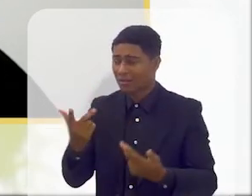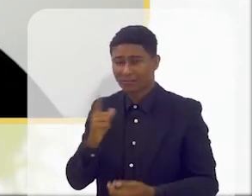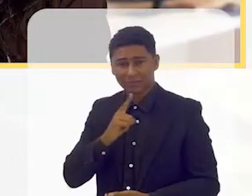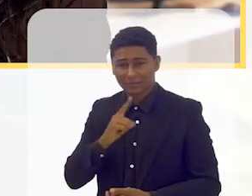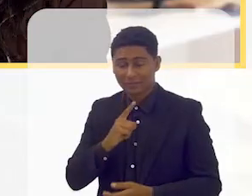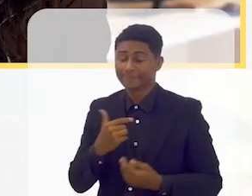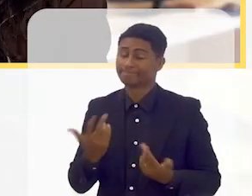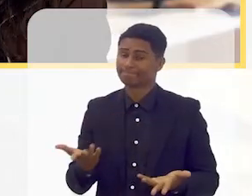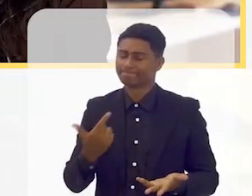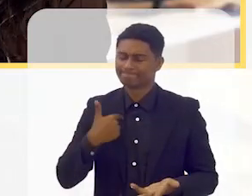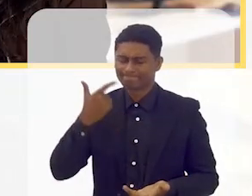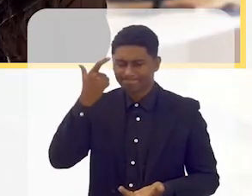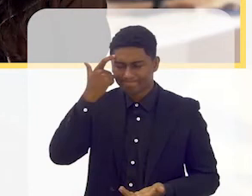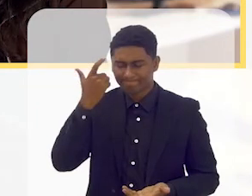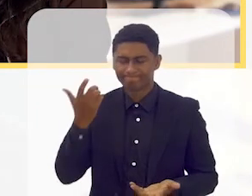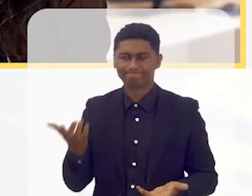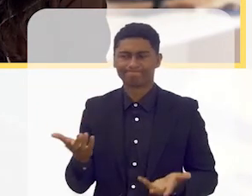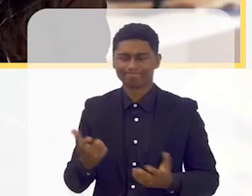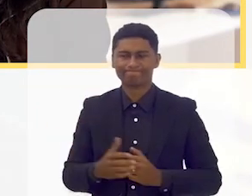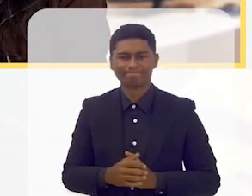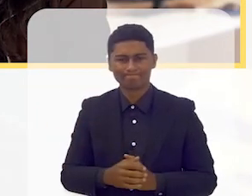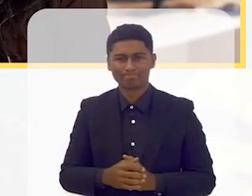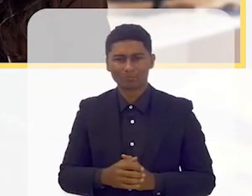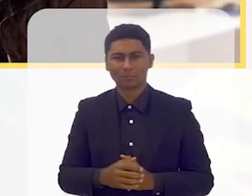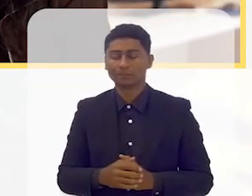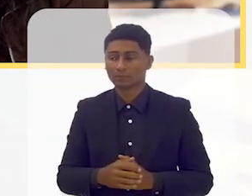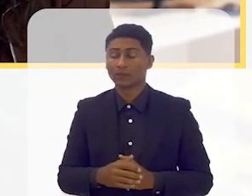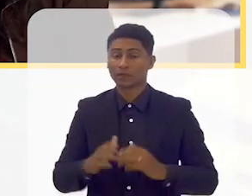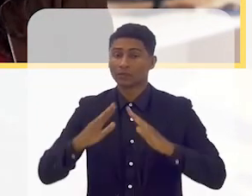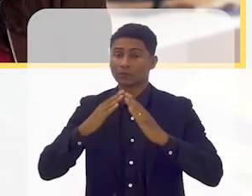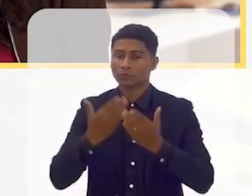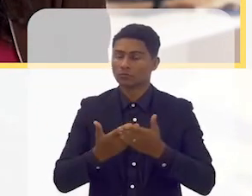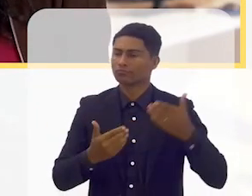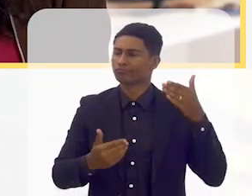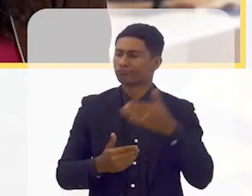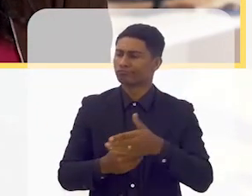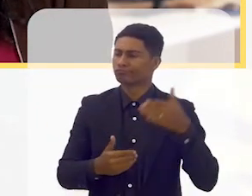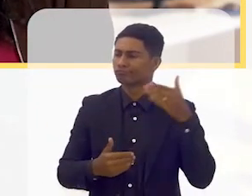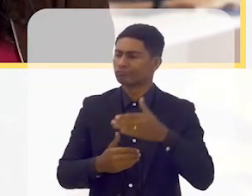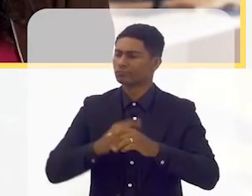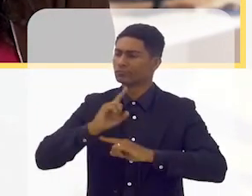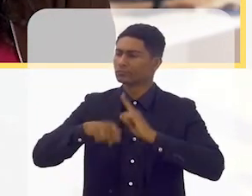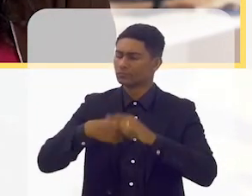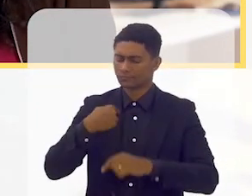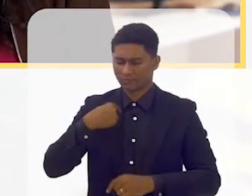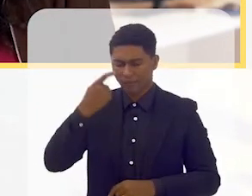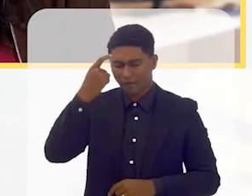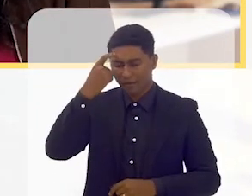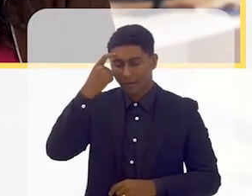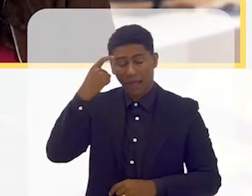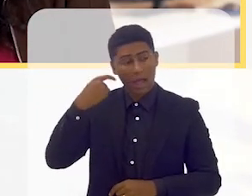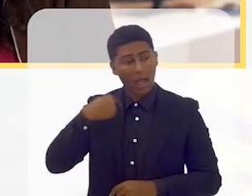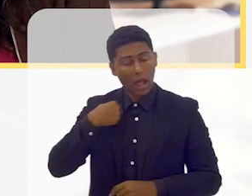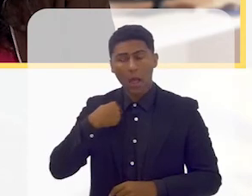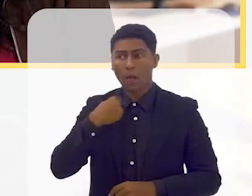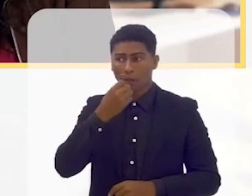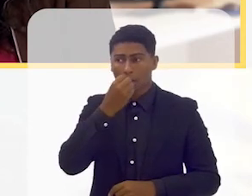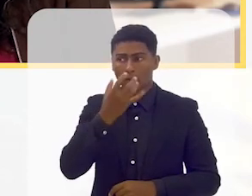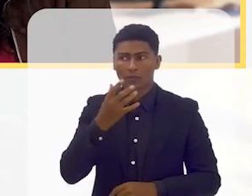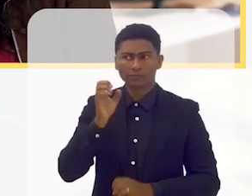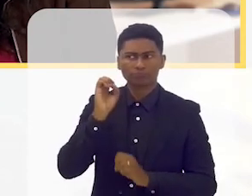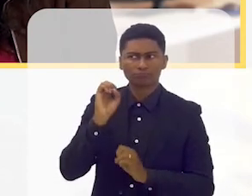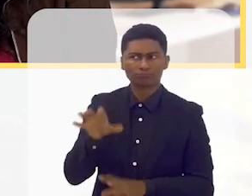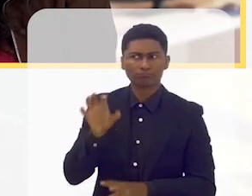que era eu comecei aí e depois aí nasceu também o gosto por ensinar estamos a